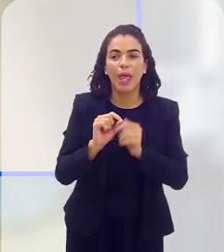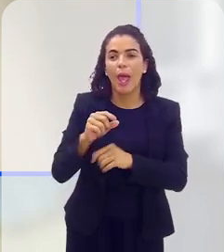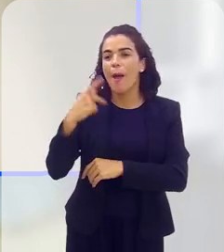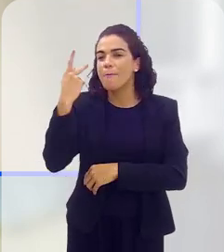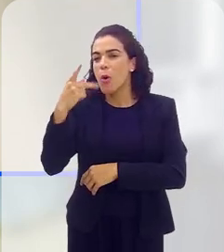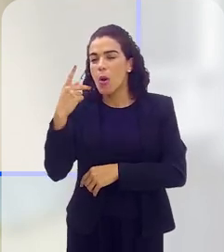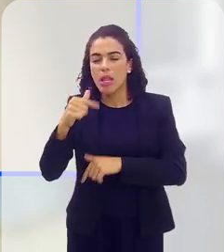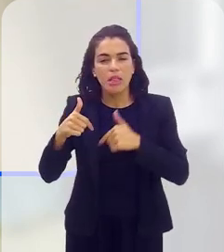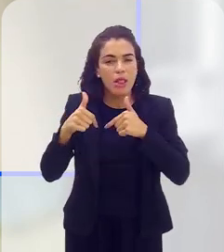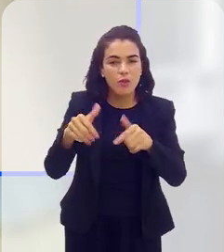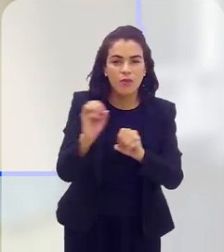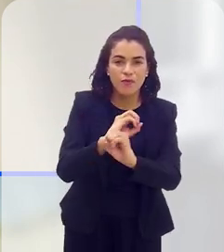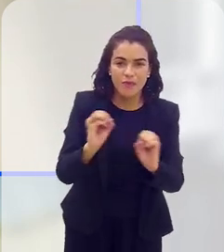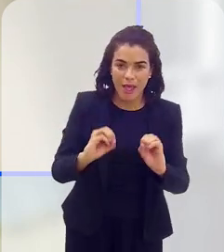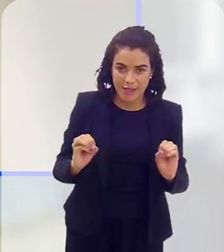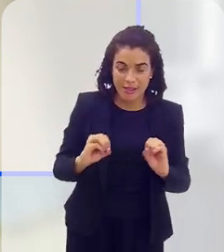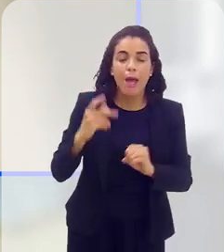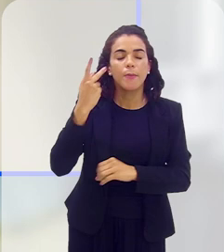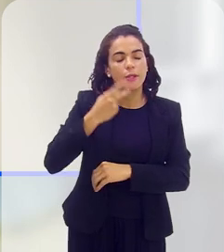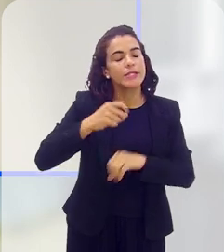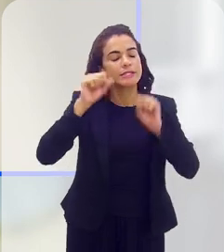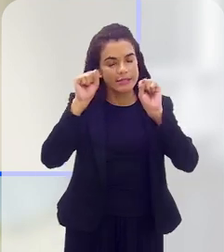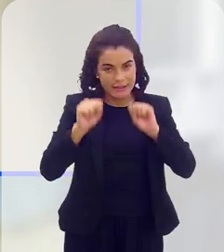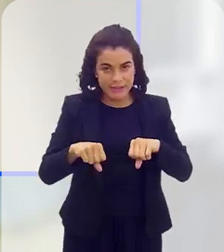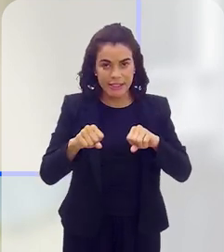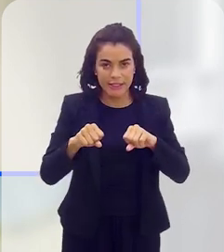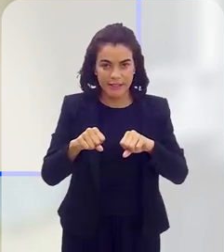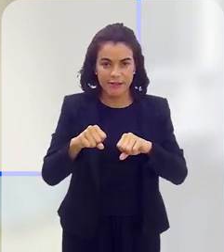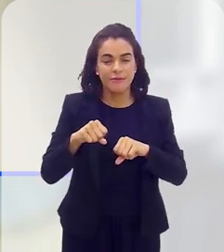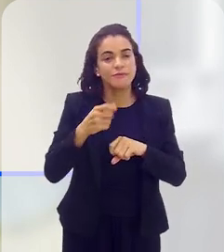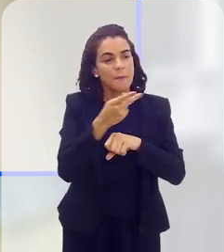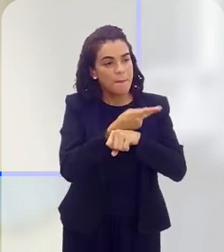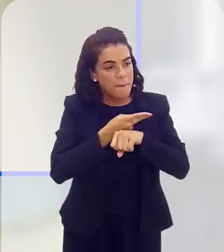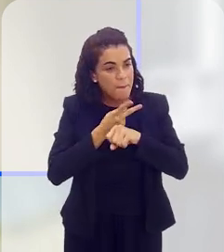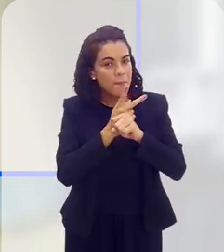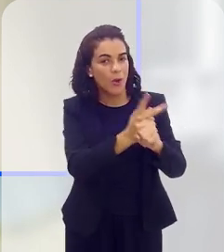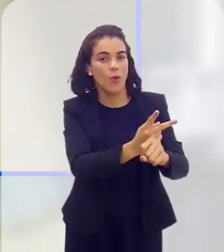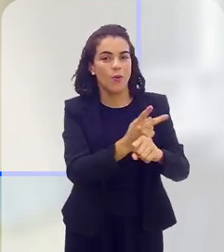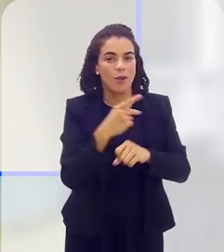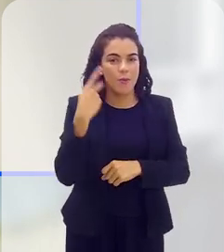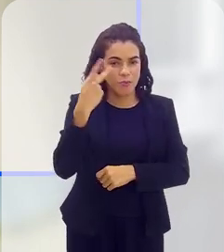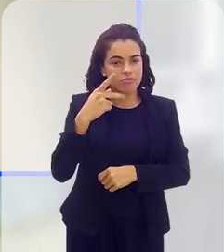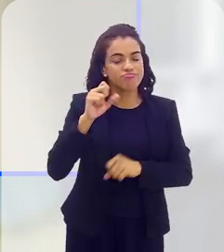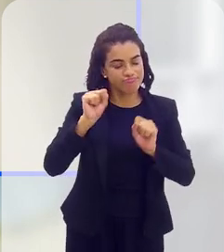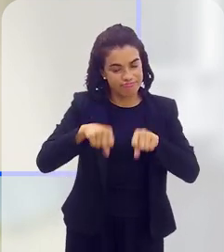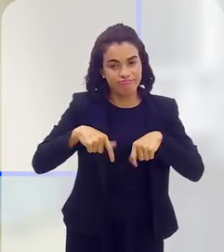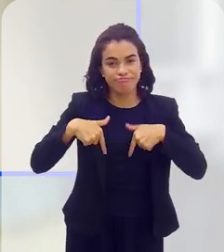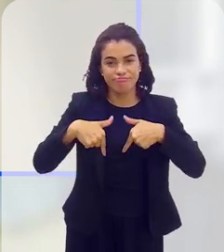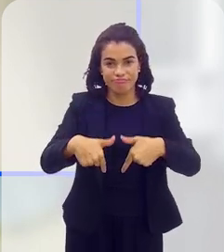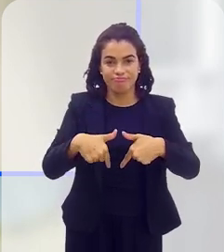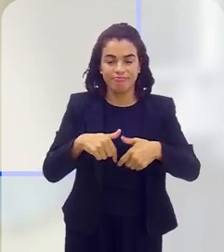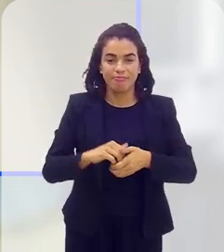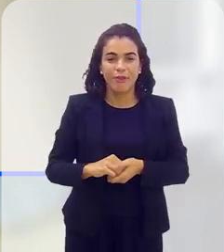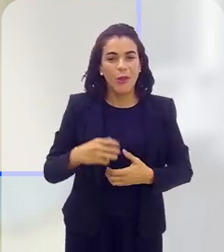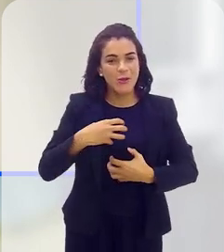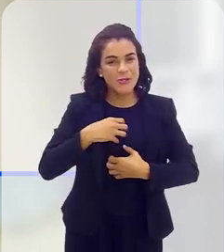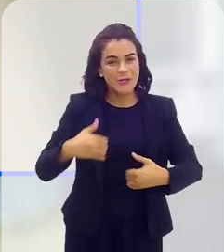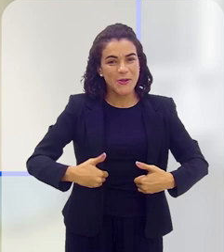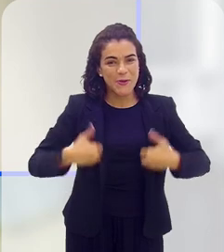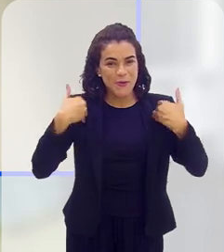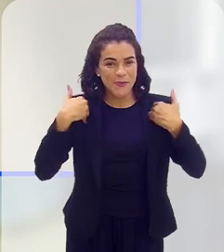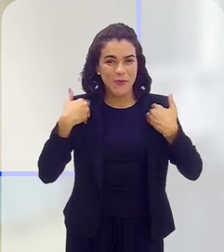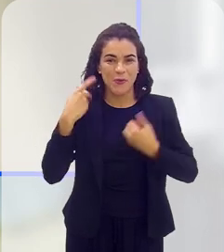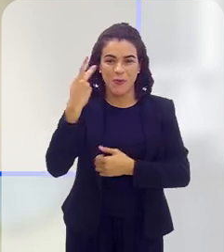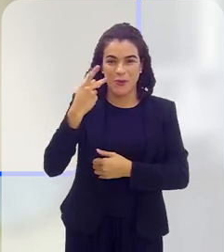e dizer que a política não faz, não sei o que, o político faz sim, você procura ele porque ele faz, e é isso, eu tenho muito